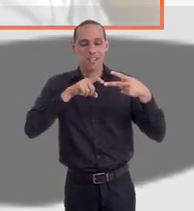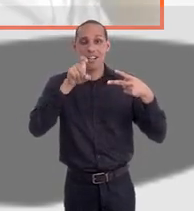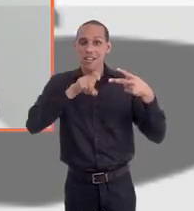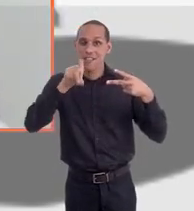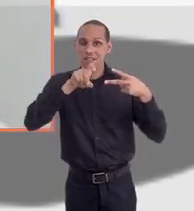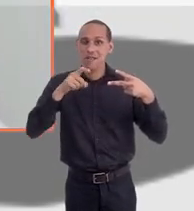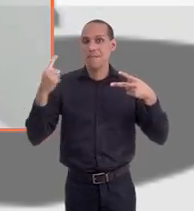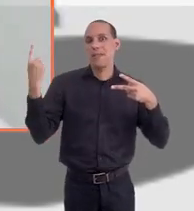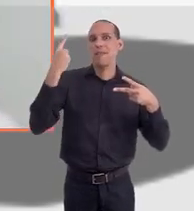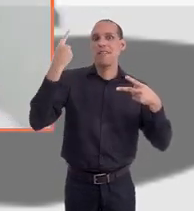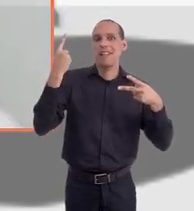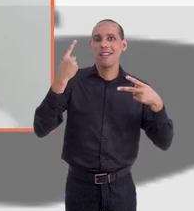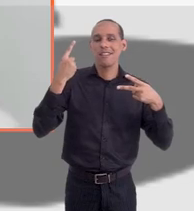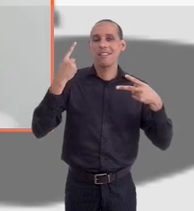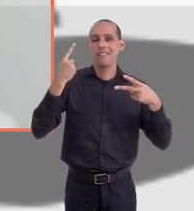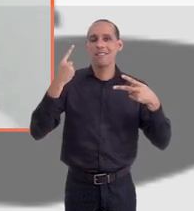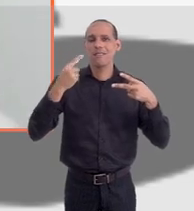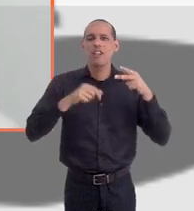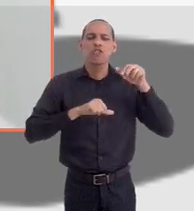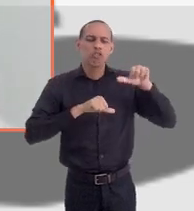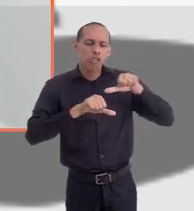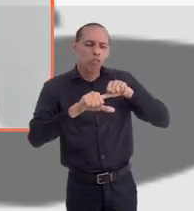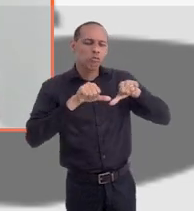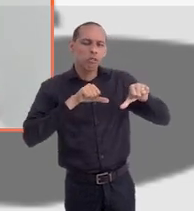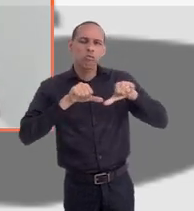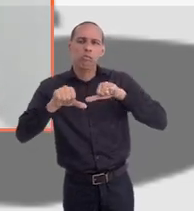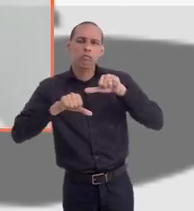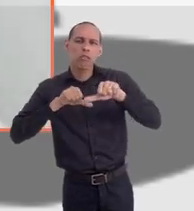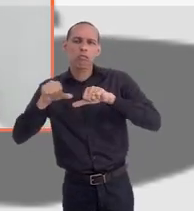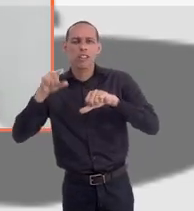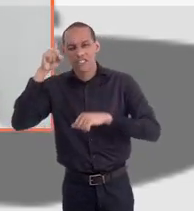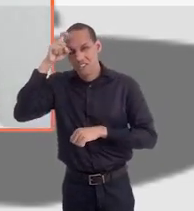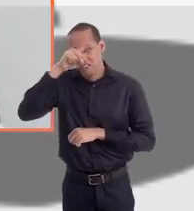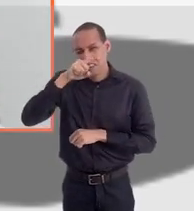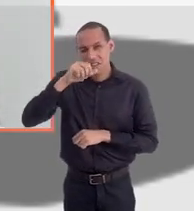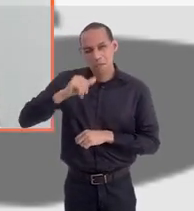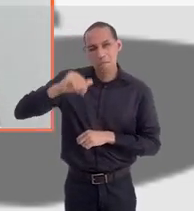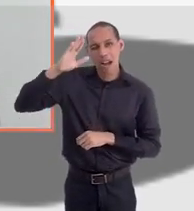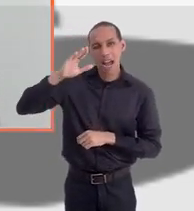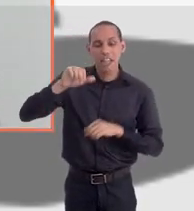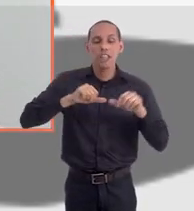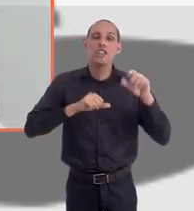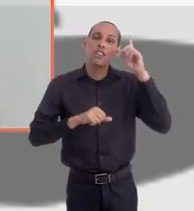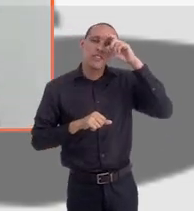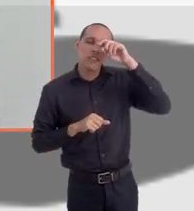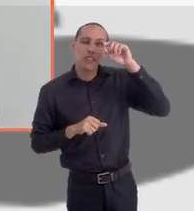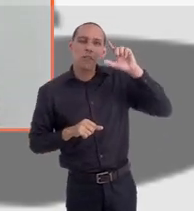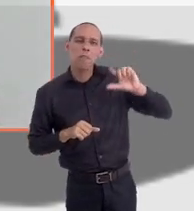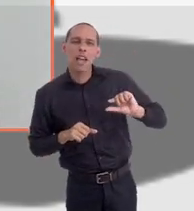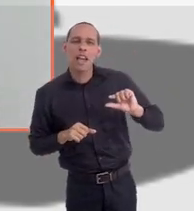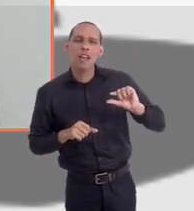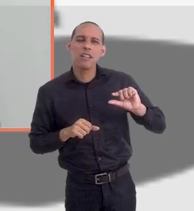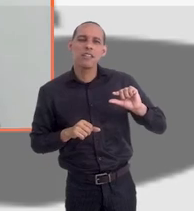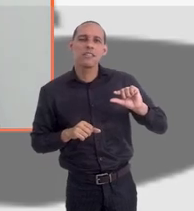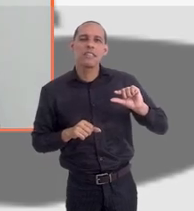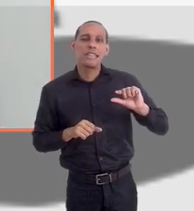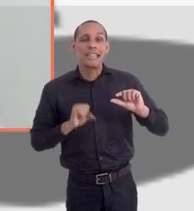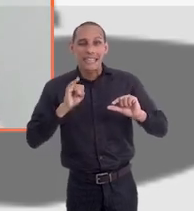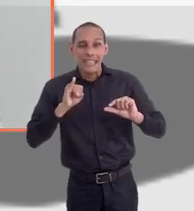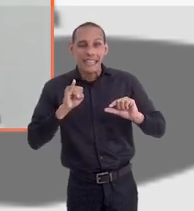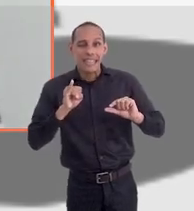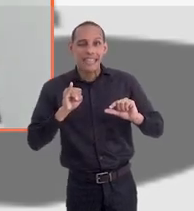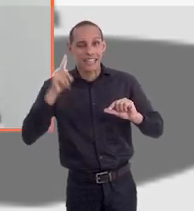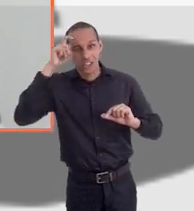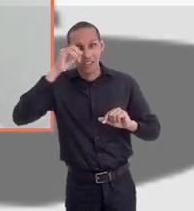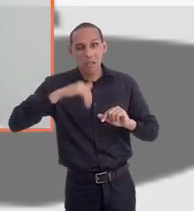último. E você tente alternar com disciplinas que você tem a maior dificuldade com que você tem a facilidade. Por quê? Para não te desmotivar muito